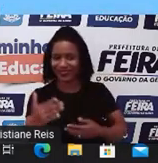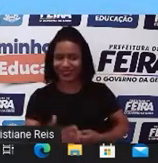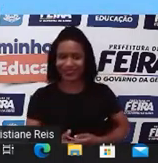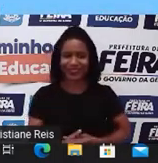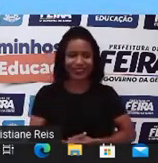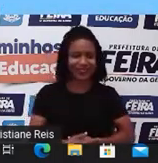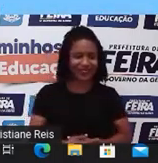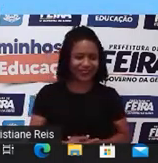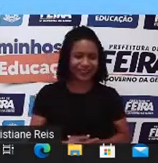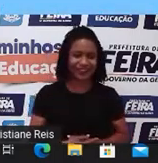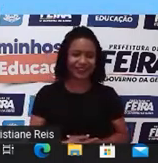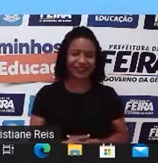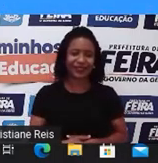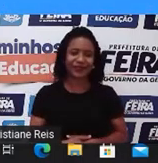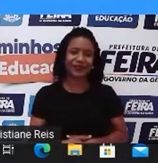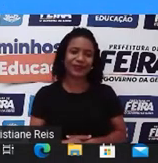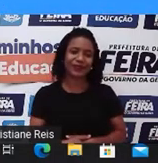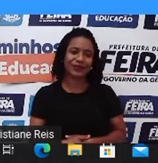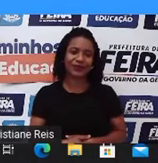Vamos jogar?